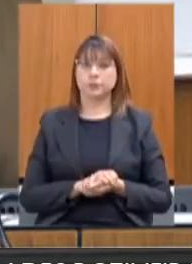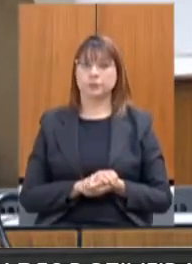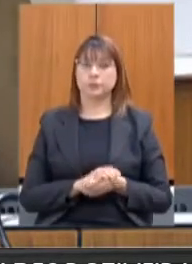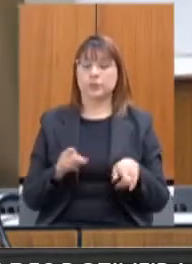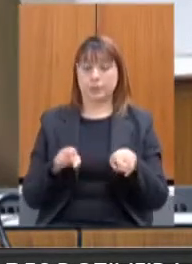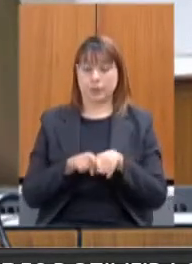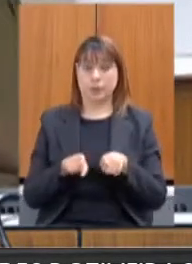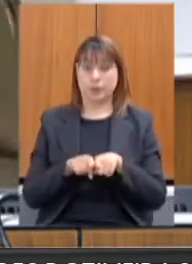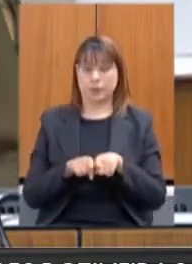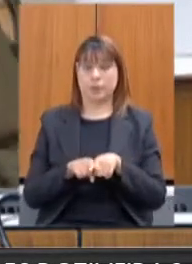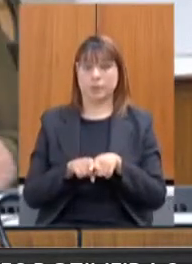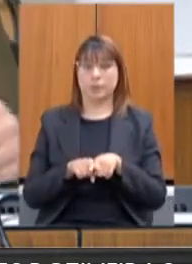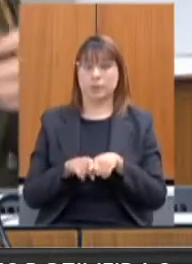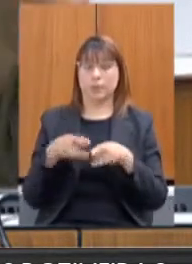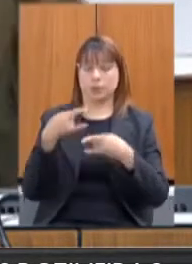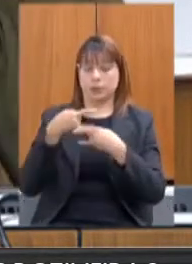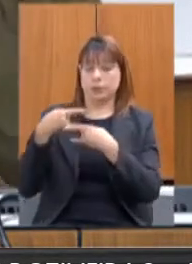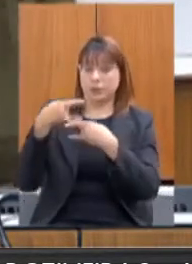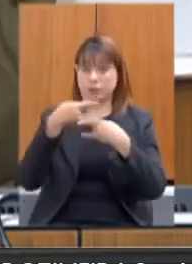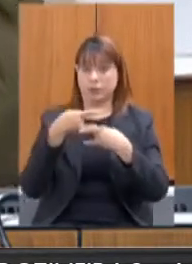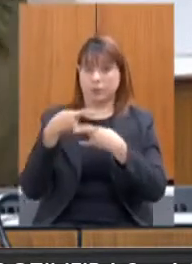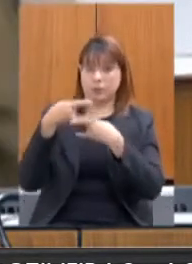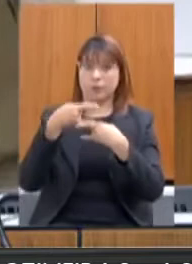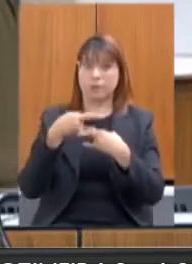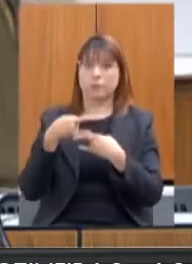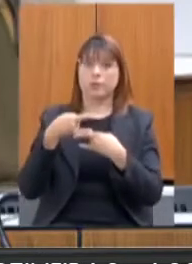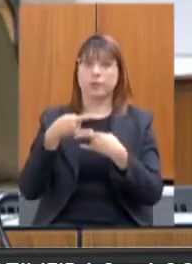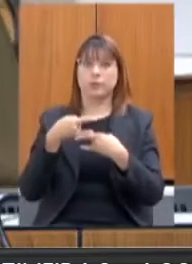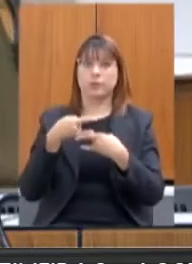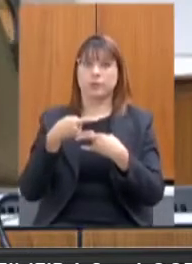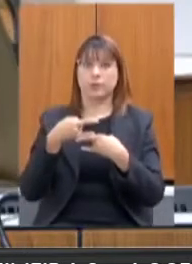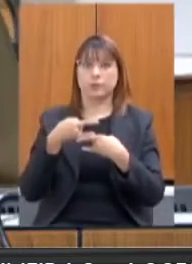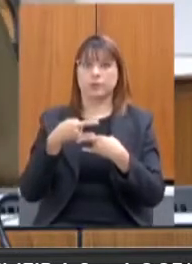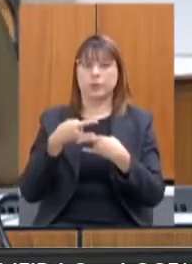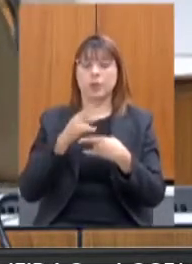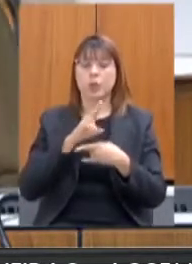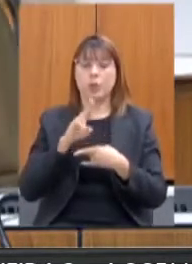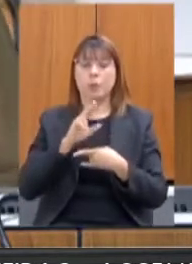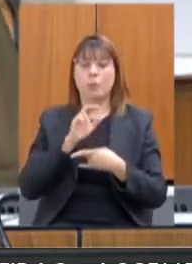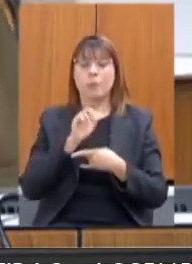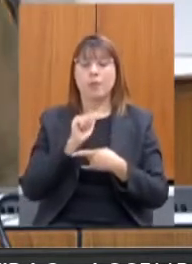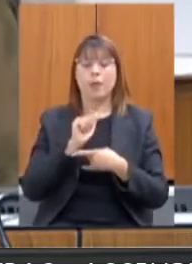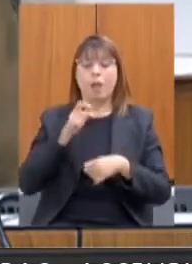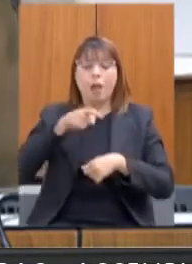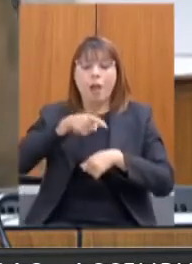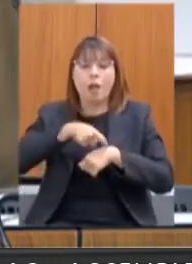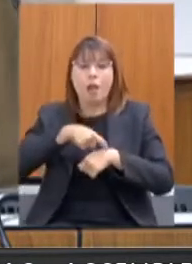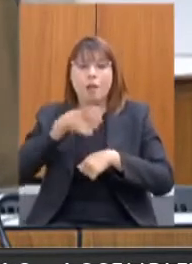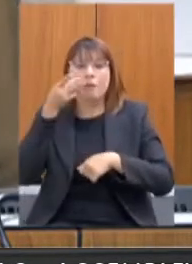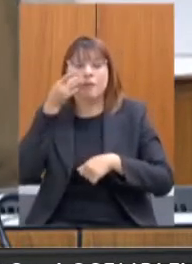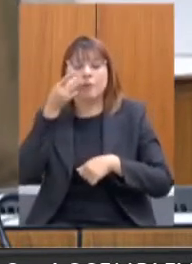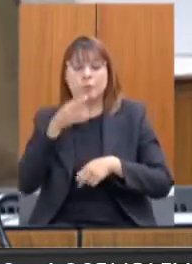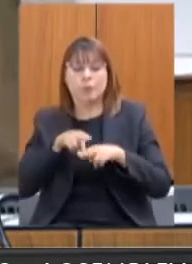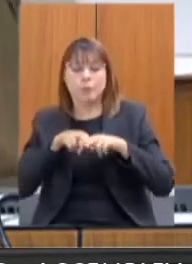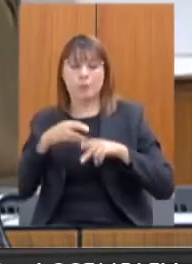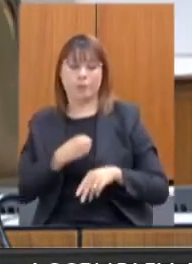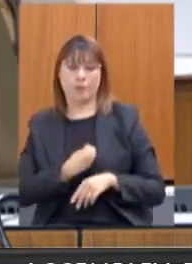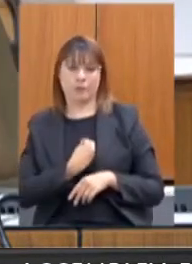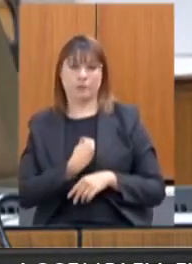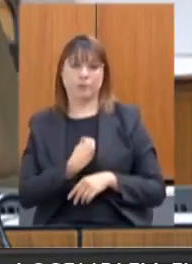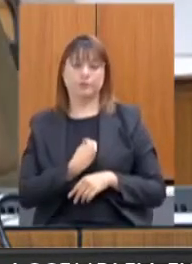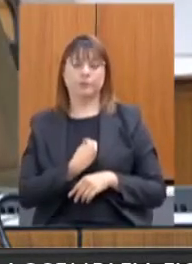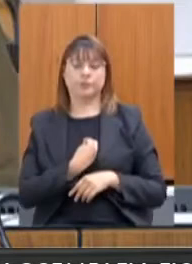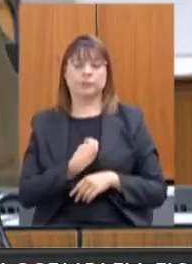live que a gente chamou de Ao Vivo Pela Vida, que foi com o objetivo de sensibilizar as famílias